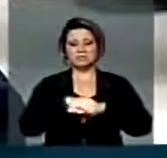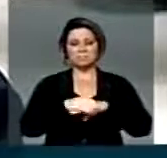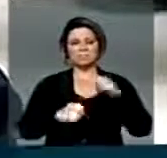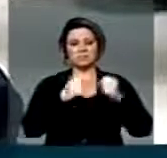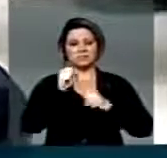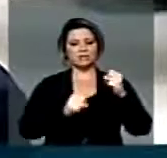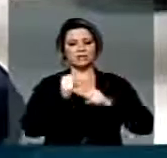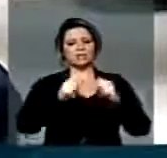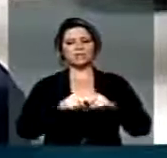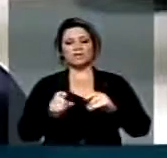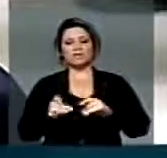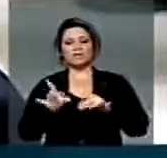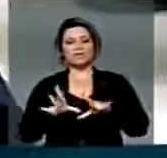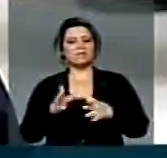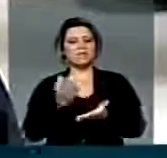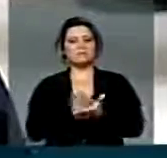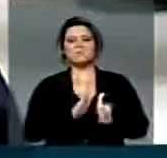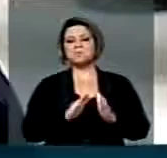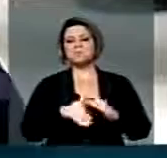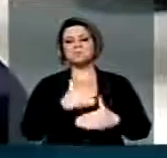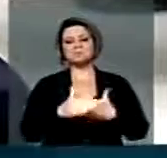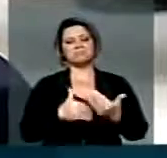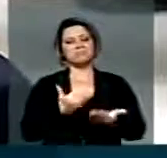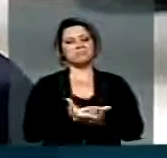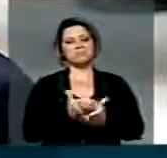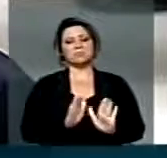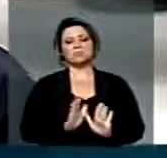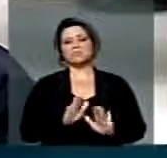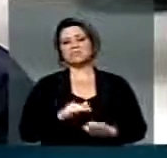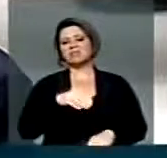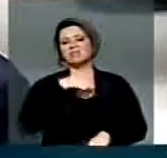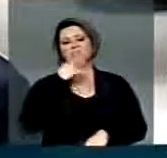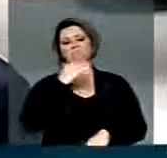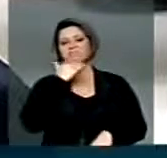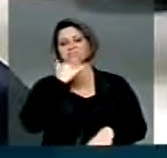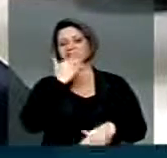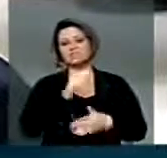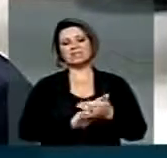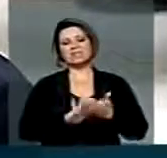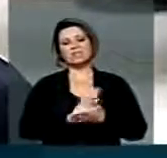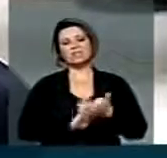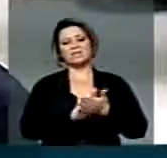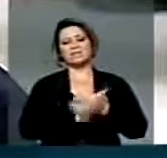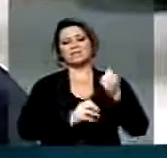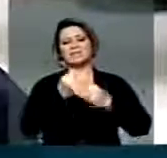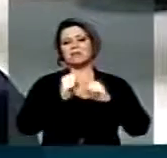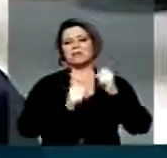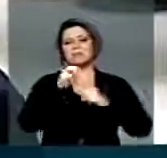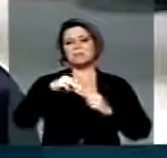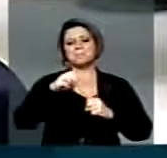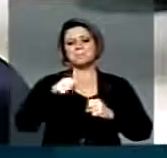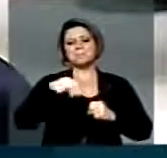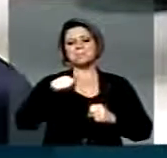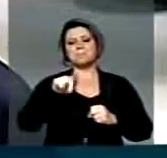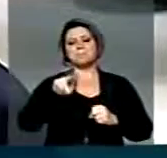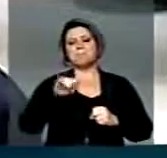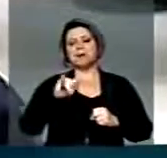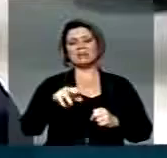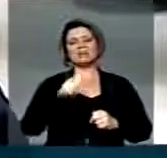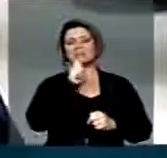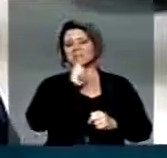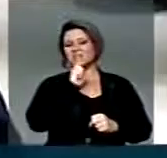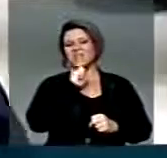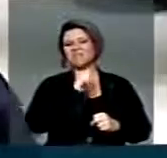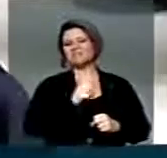quando é vendido, terminado o processo, já não vale mais nada aquelas máquinas. Com esse projeto de lei, que agora também